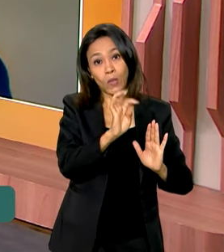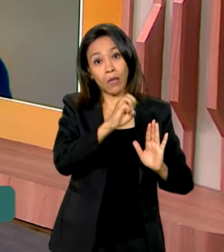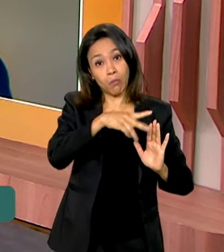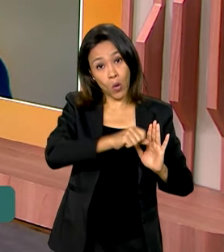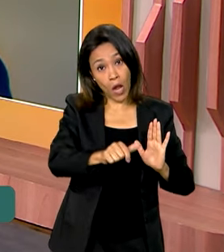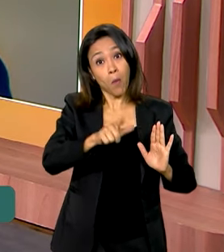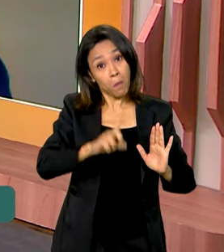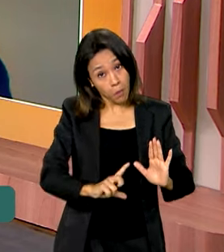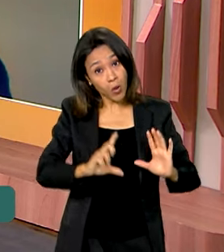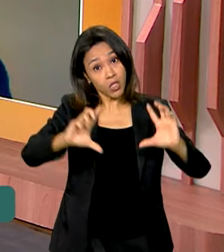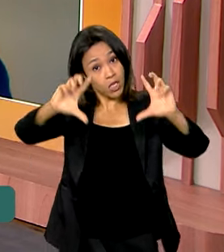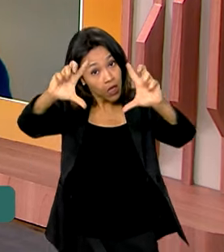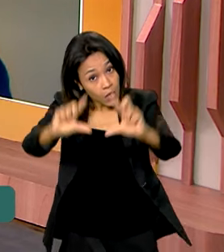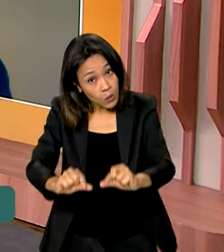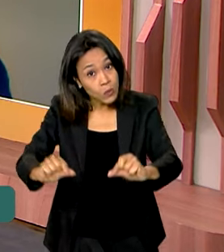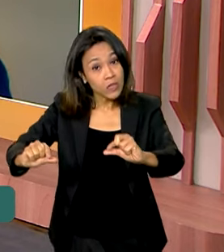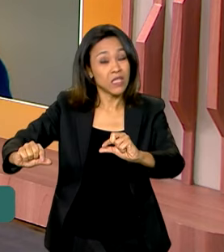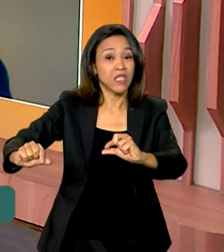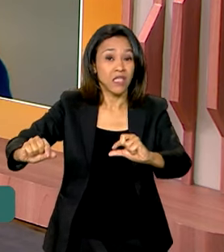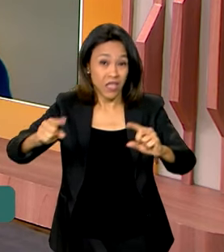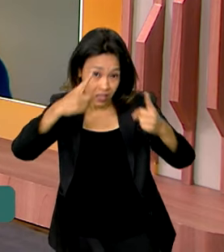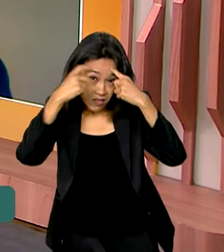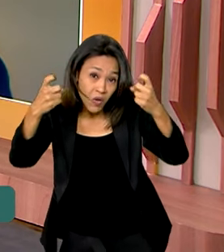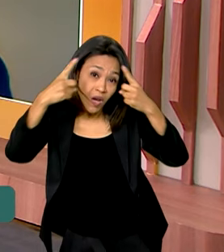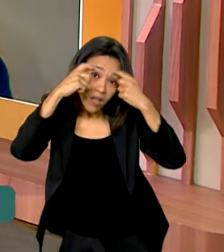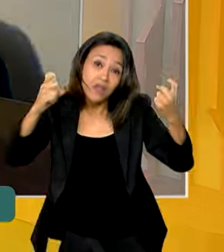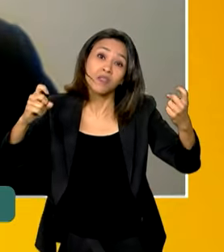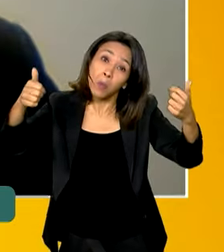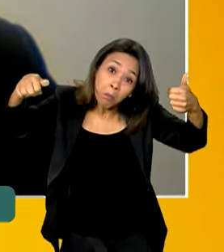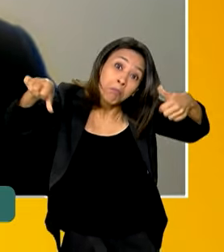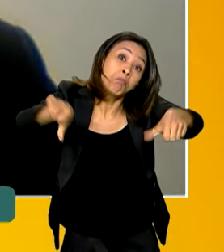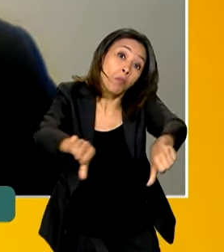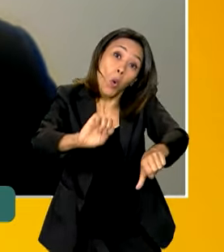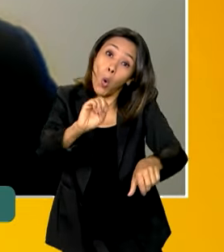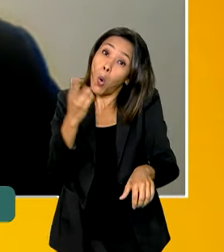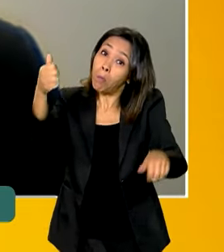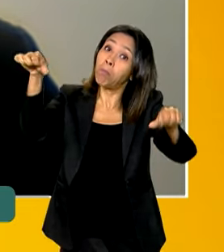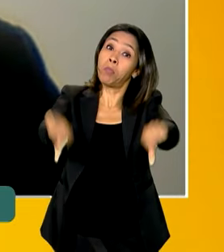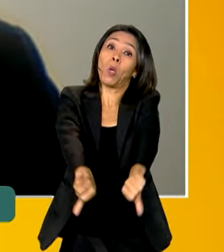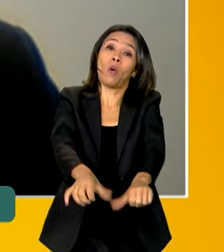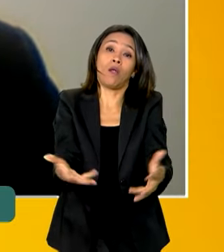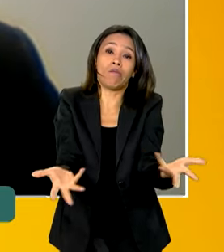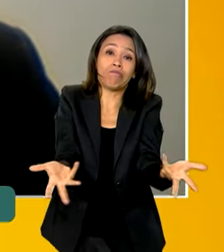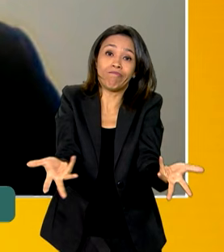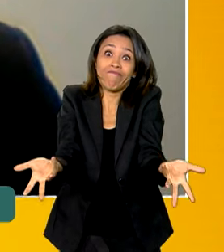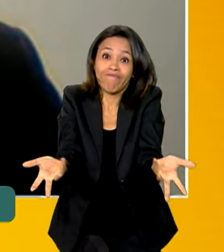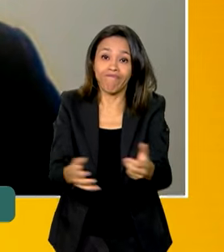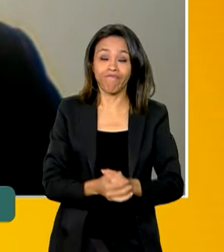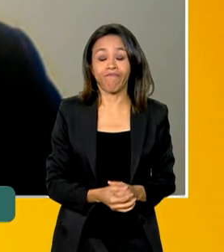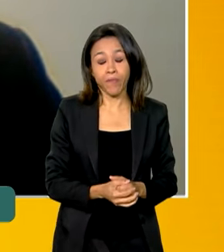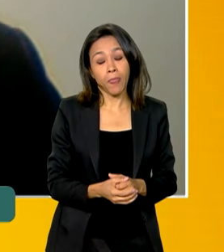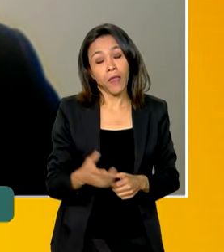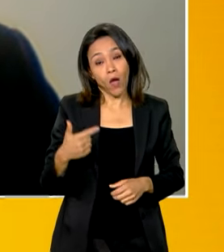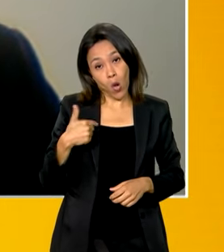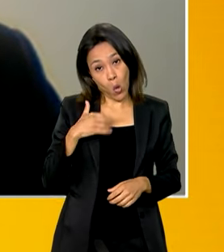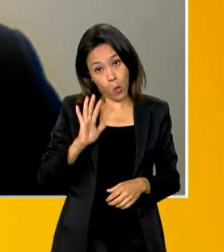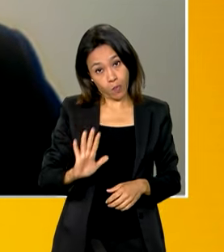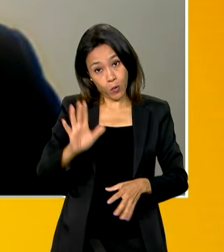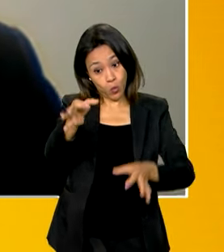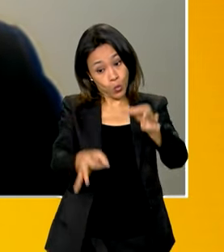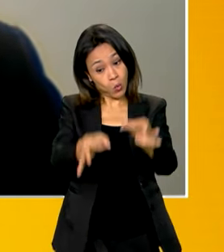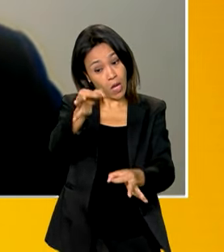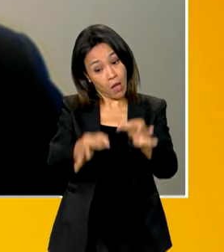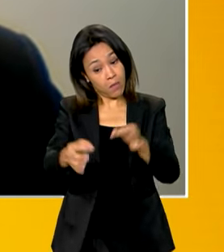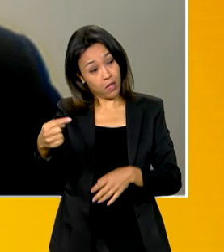conflito, piorar a situação do conflito, secretário? Perfeito. A gente tem acompanhado que o não julgamento do marco